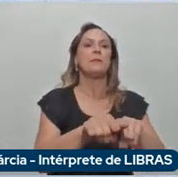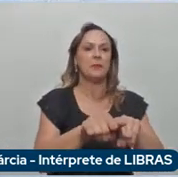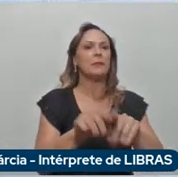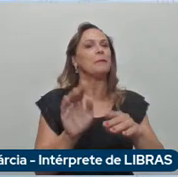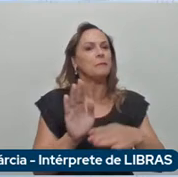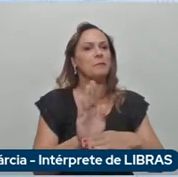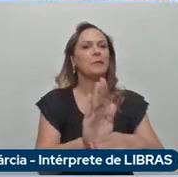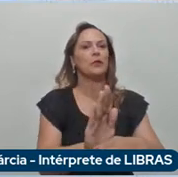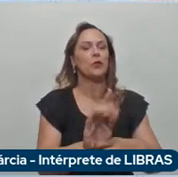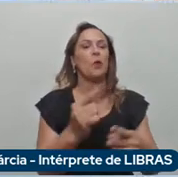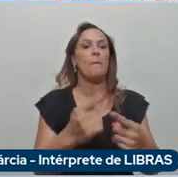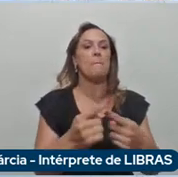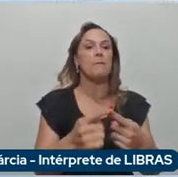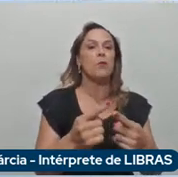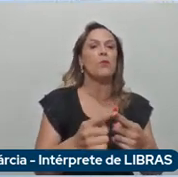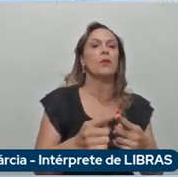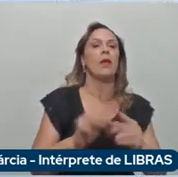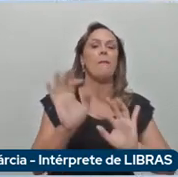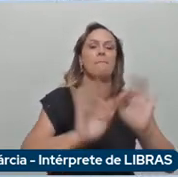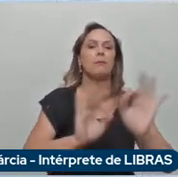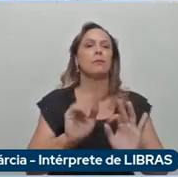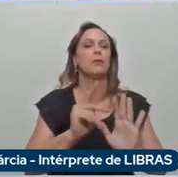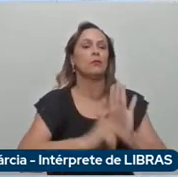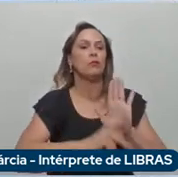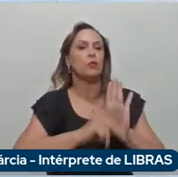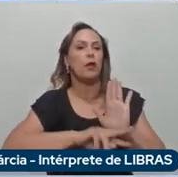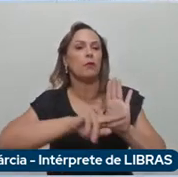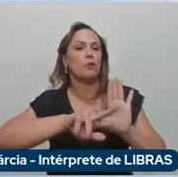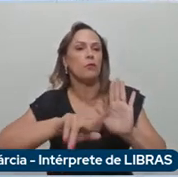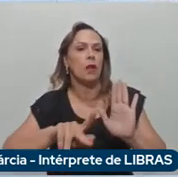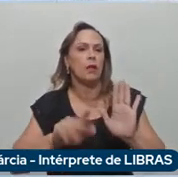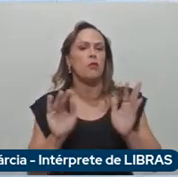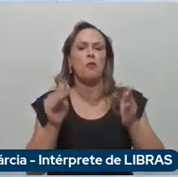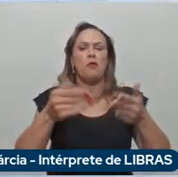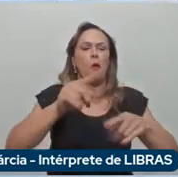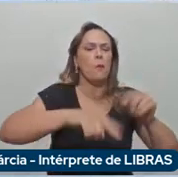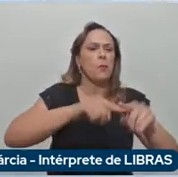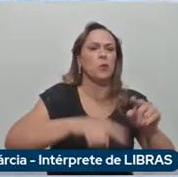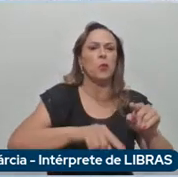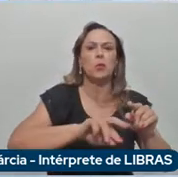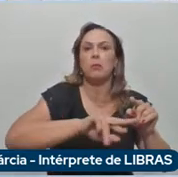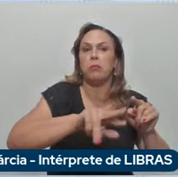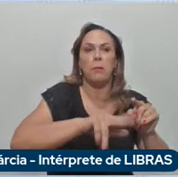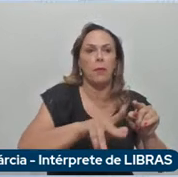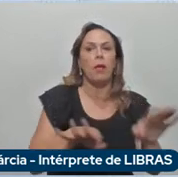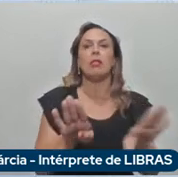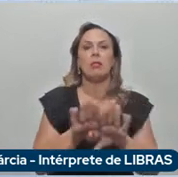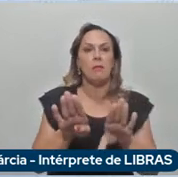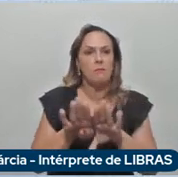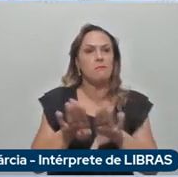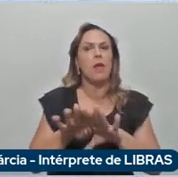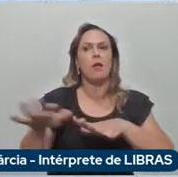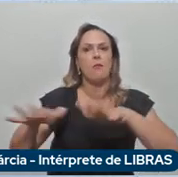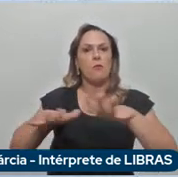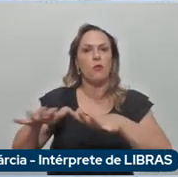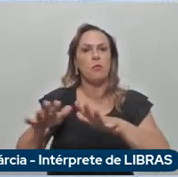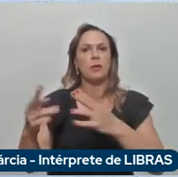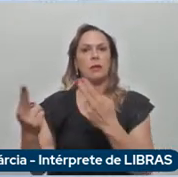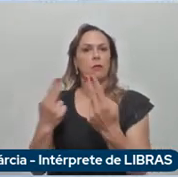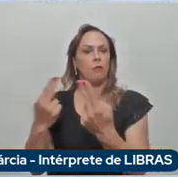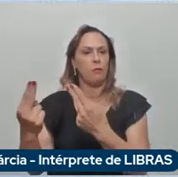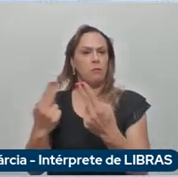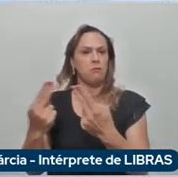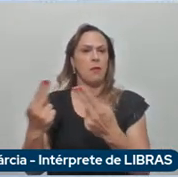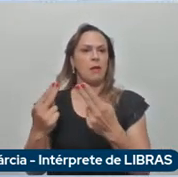projetos diferentes que não sejam somente de produto mas por exemplo de viabilidade urbana então é espetacular para nós